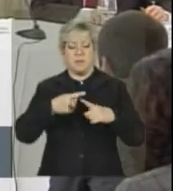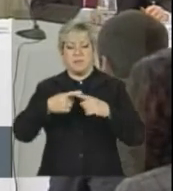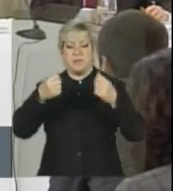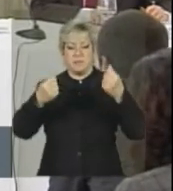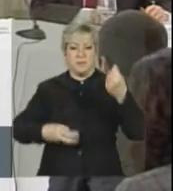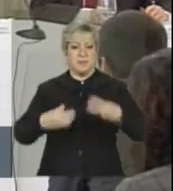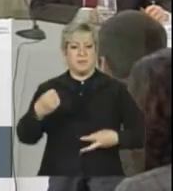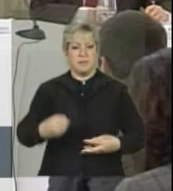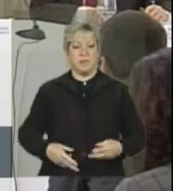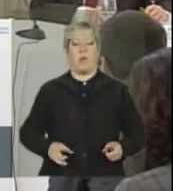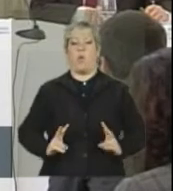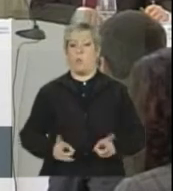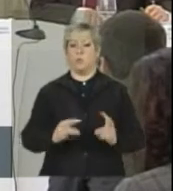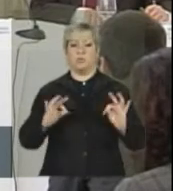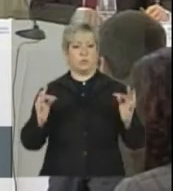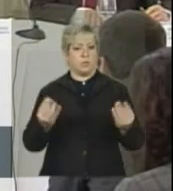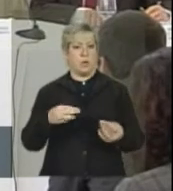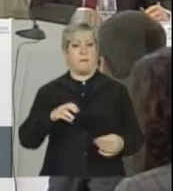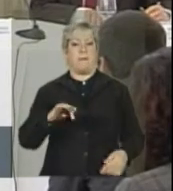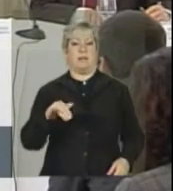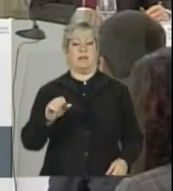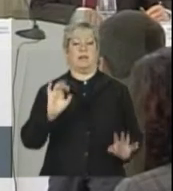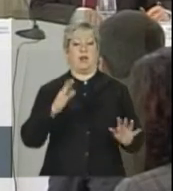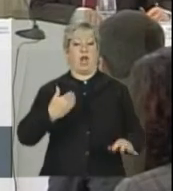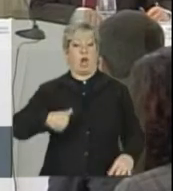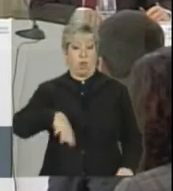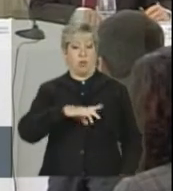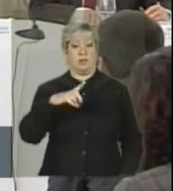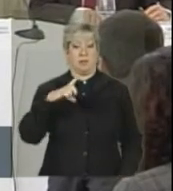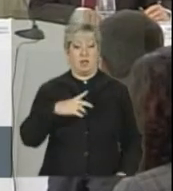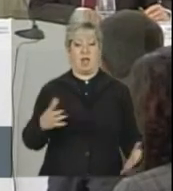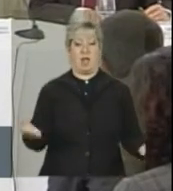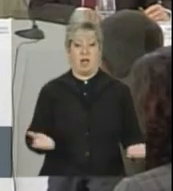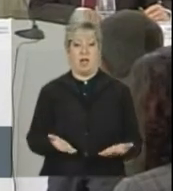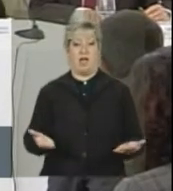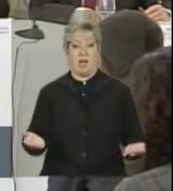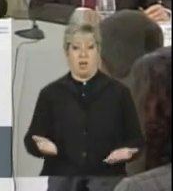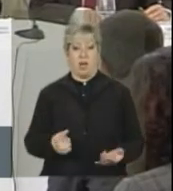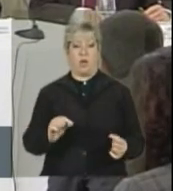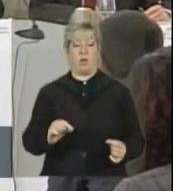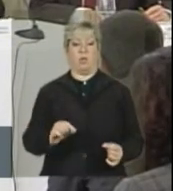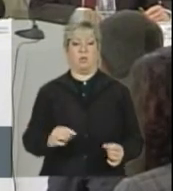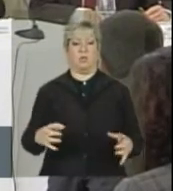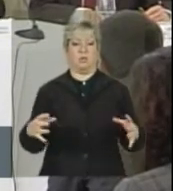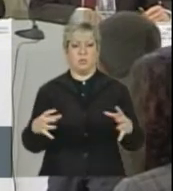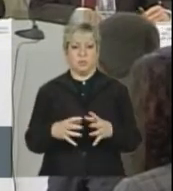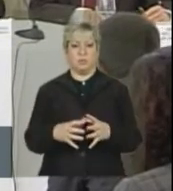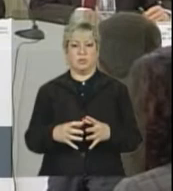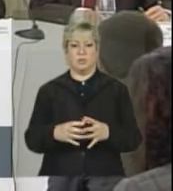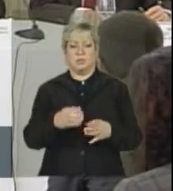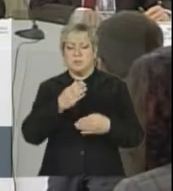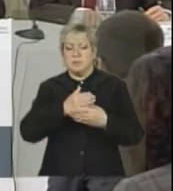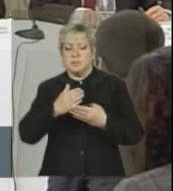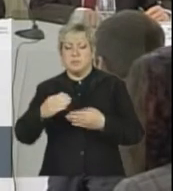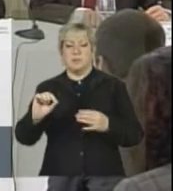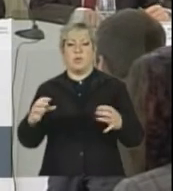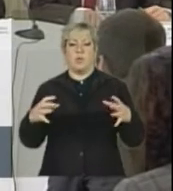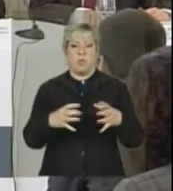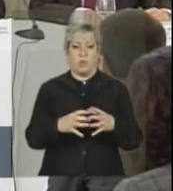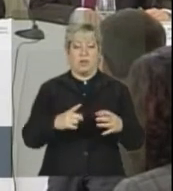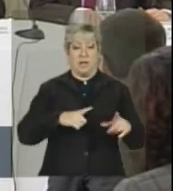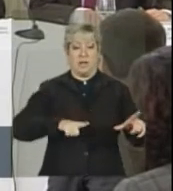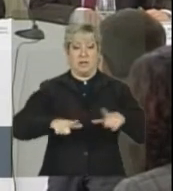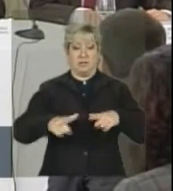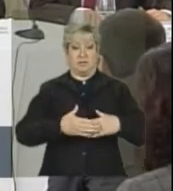nós continuamos com todas as nossas metas. Nós temos agora detalhado, isso sim, um conjunto de ações que estão em